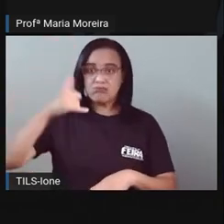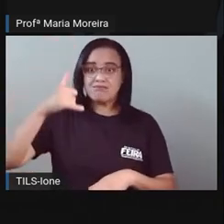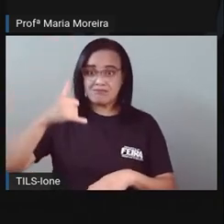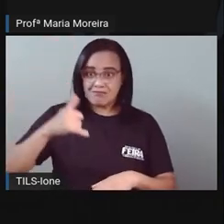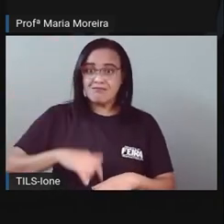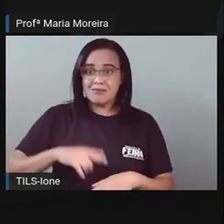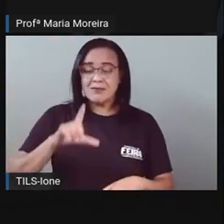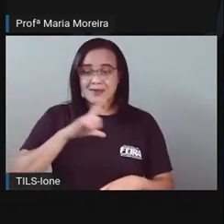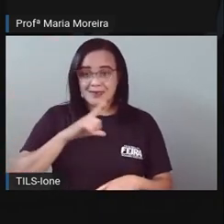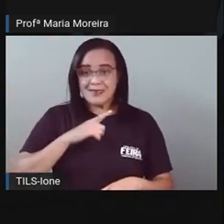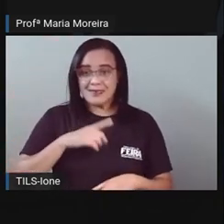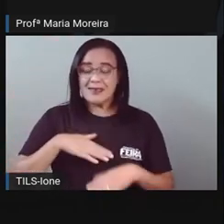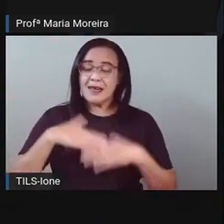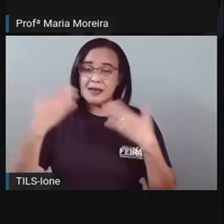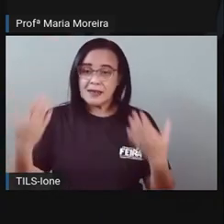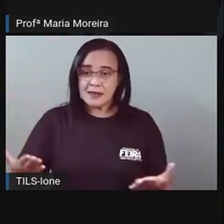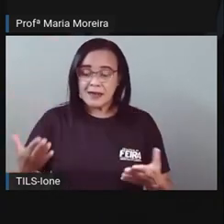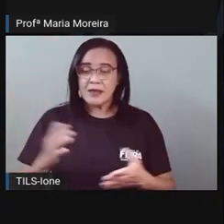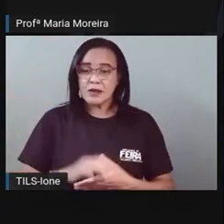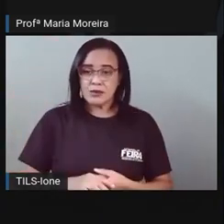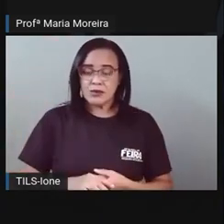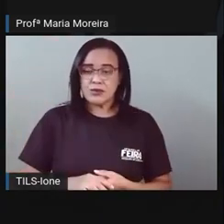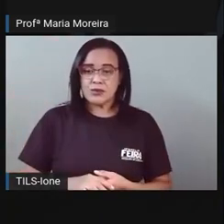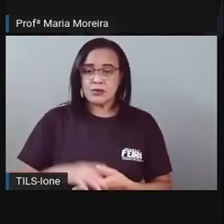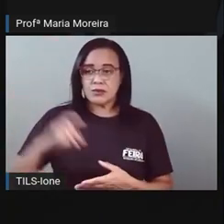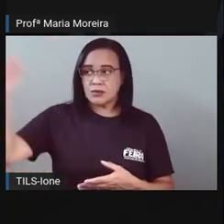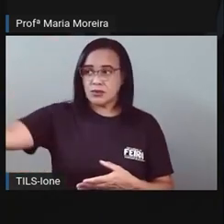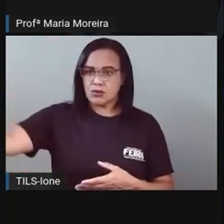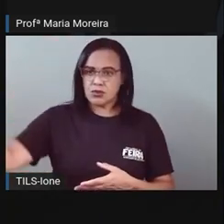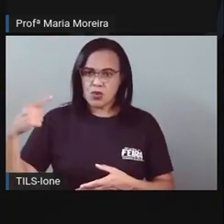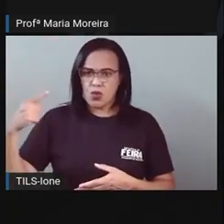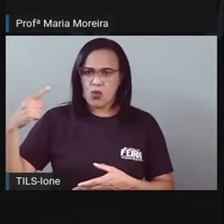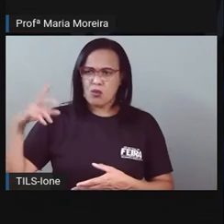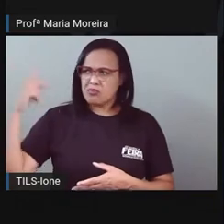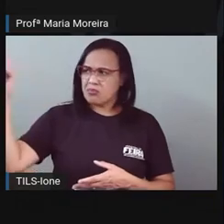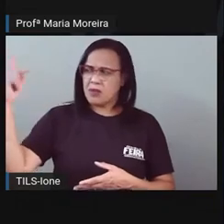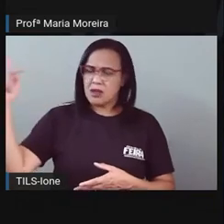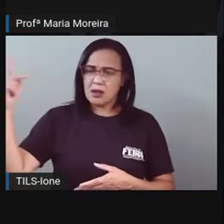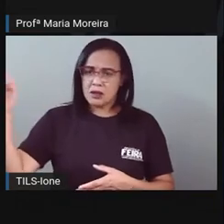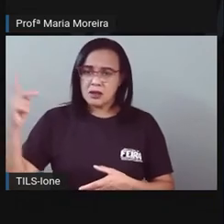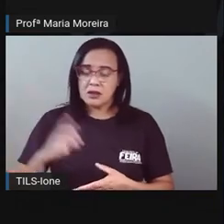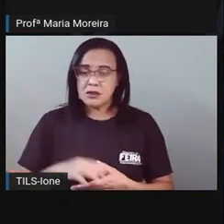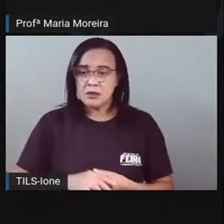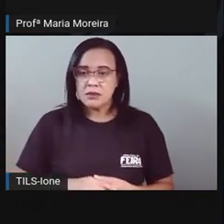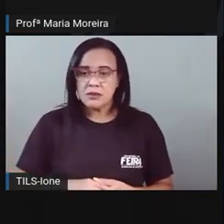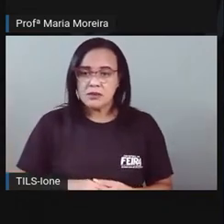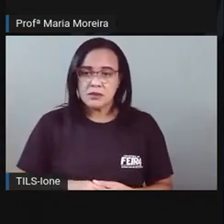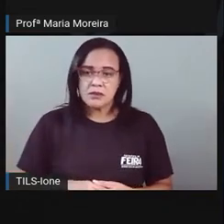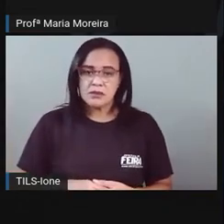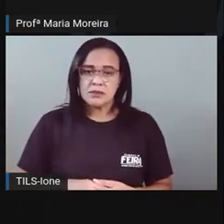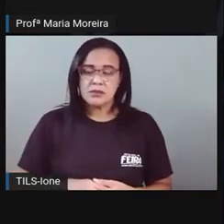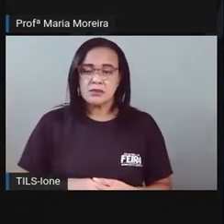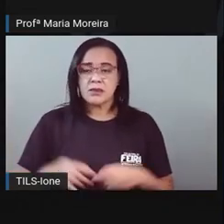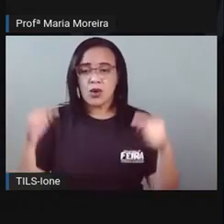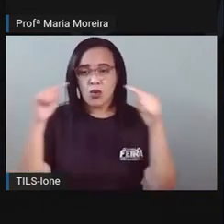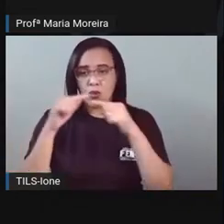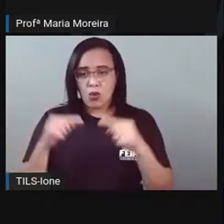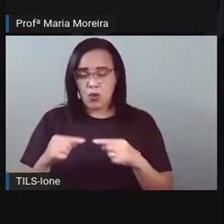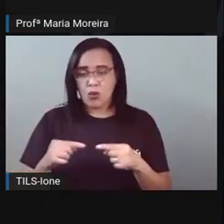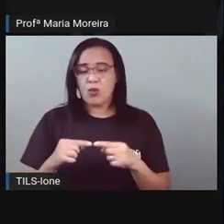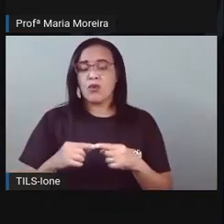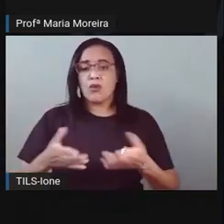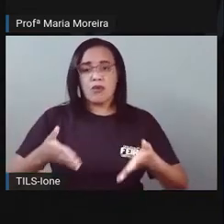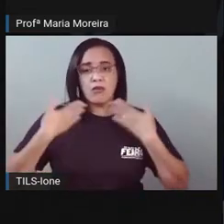intensidade e concentrações dos raios faz com que o povo o enveno, a primavera, o verão e o outono. As